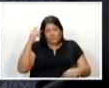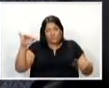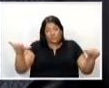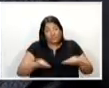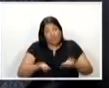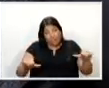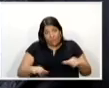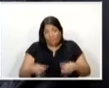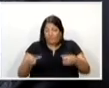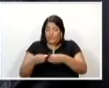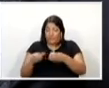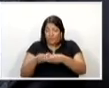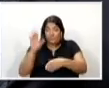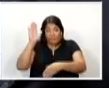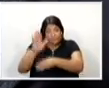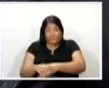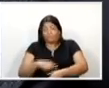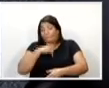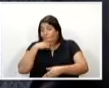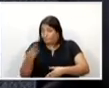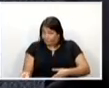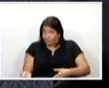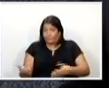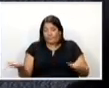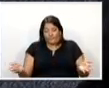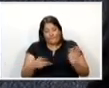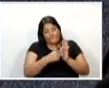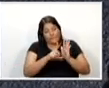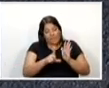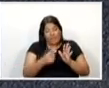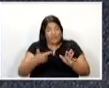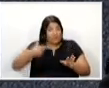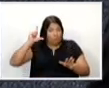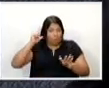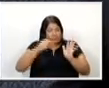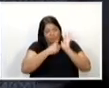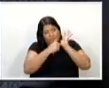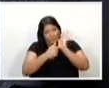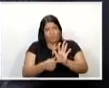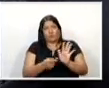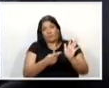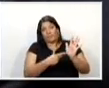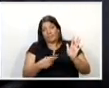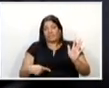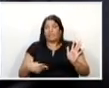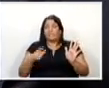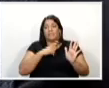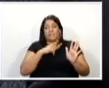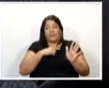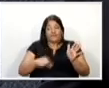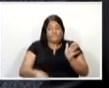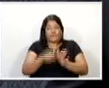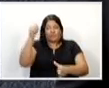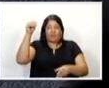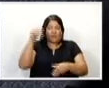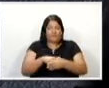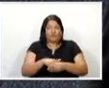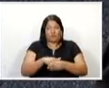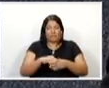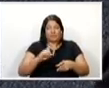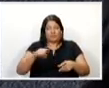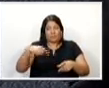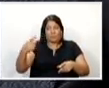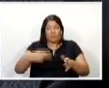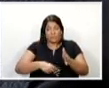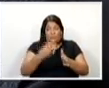atendendo o cidadão paulistano. Então, esse projeto dele que nós apresentamos, onde, senhor presidente, que passou em primeira votação e logo deverá ir para a